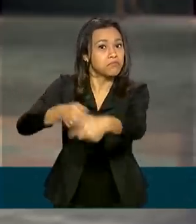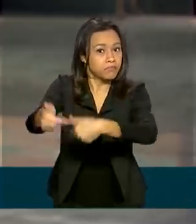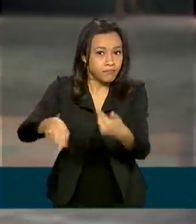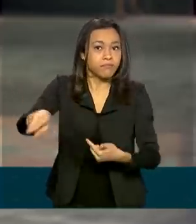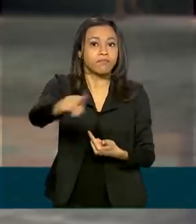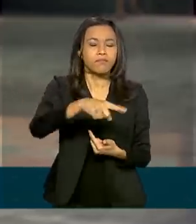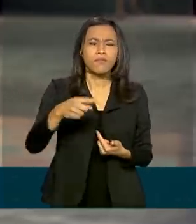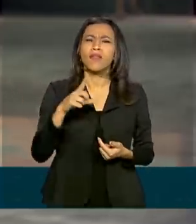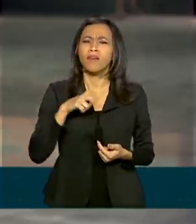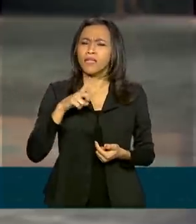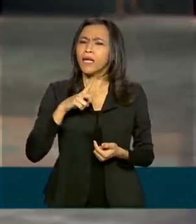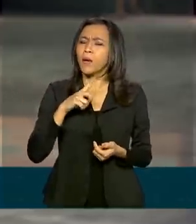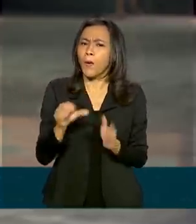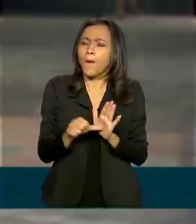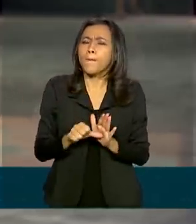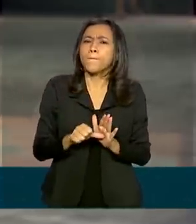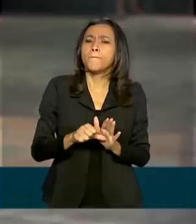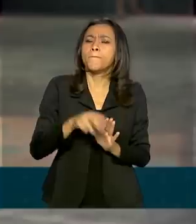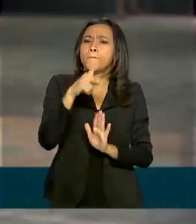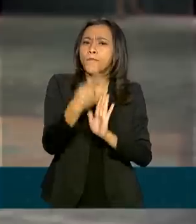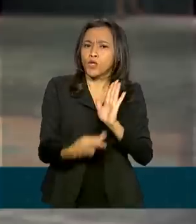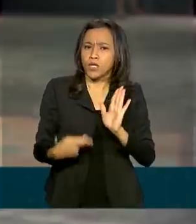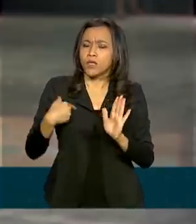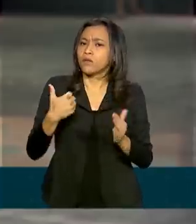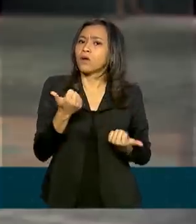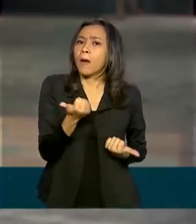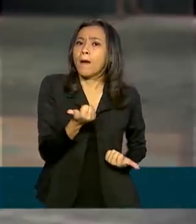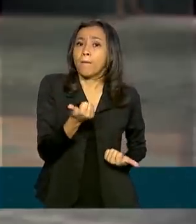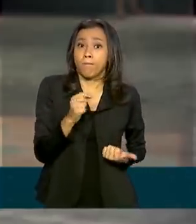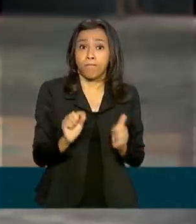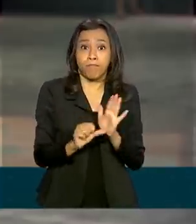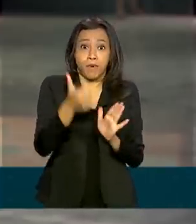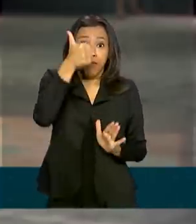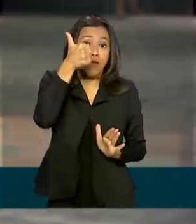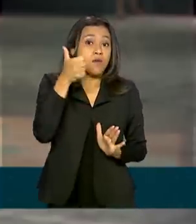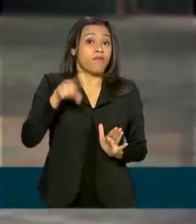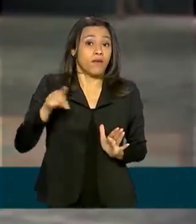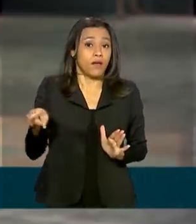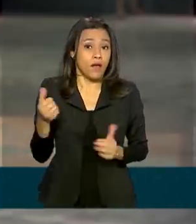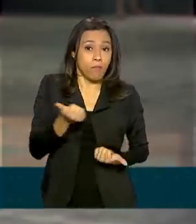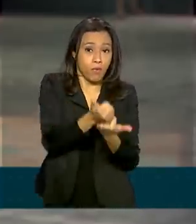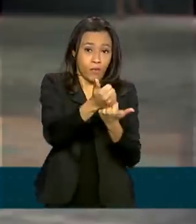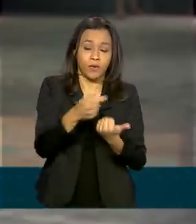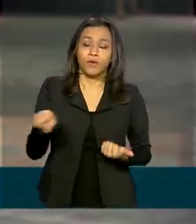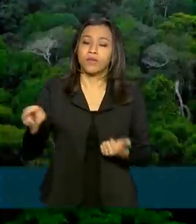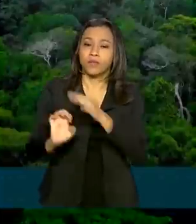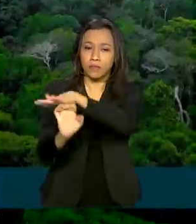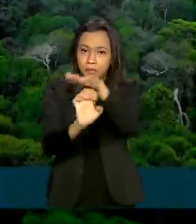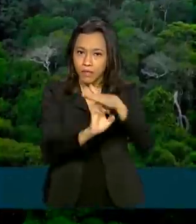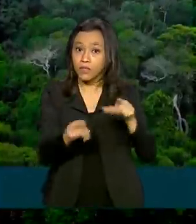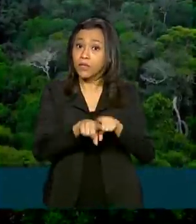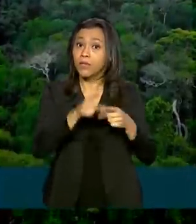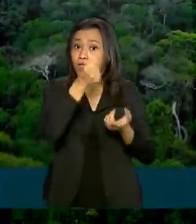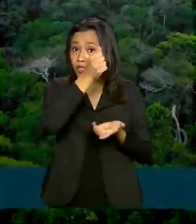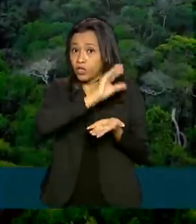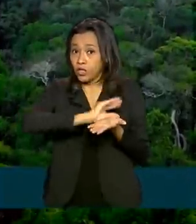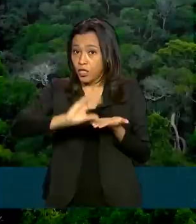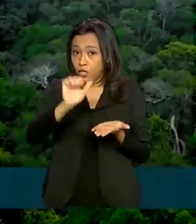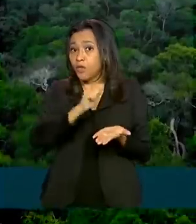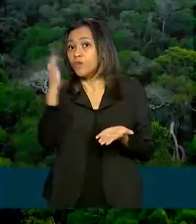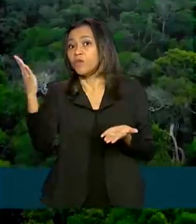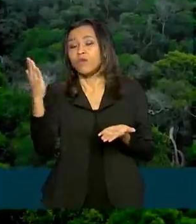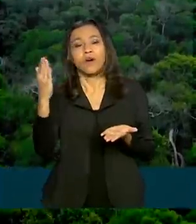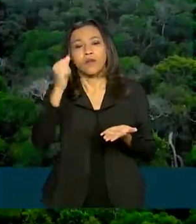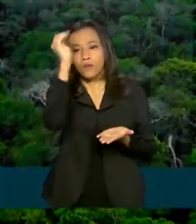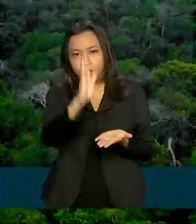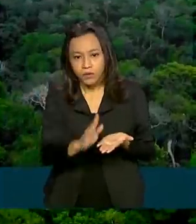terá participação do setor privado e vai contar ainda com recursos internacionais. O proprietário de terra que